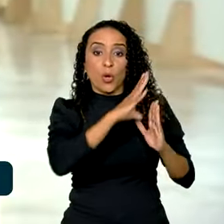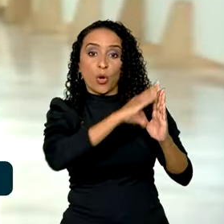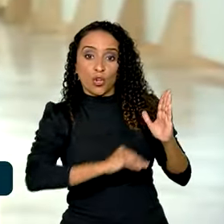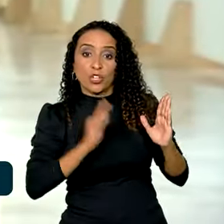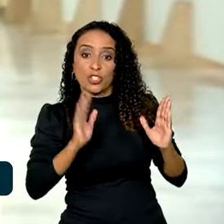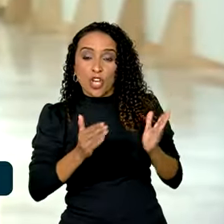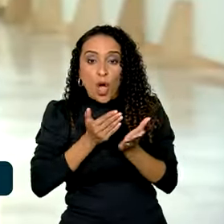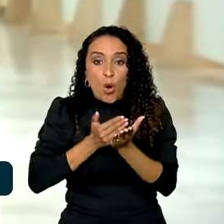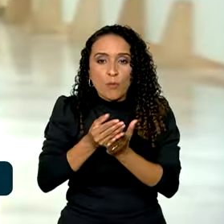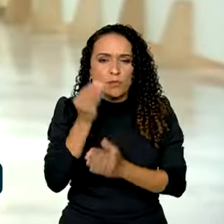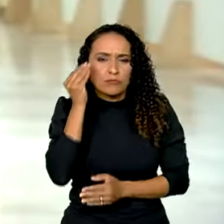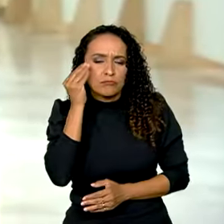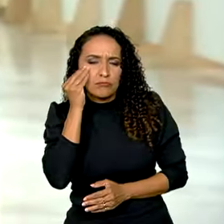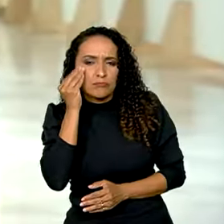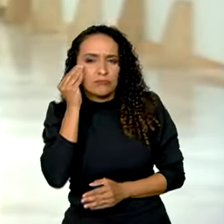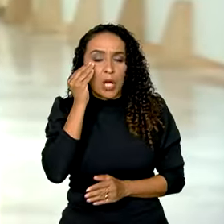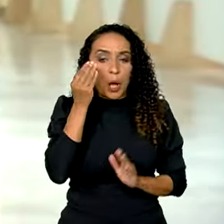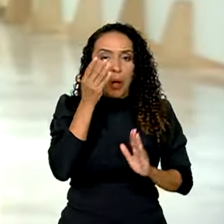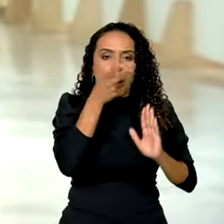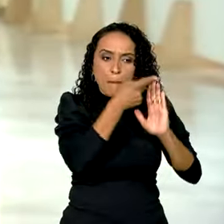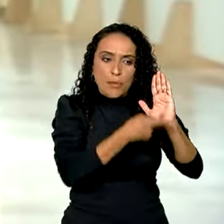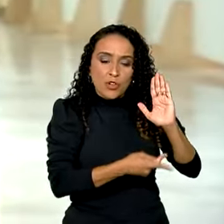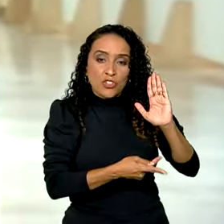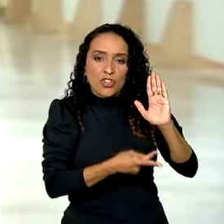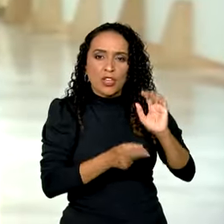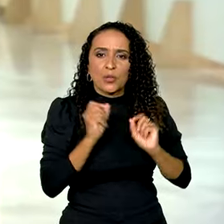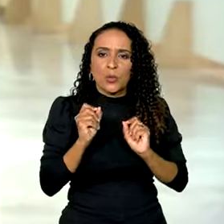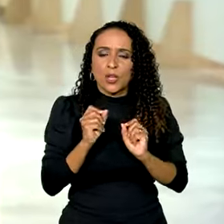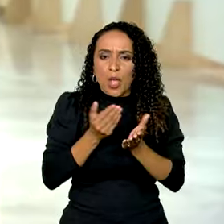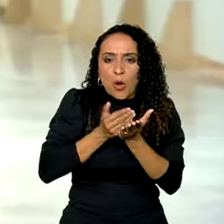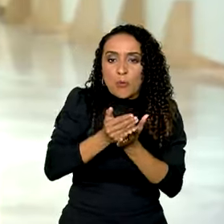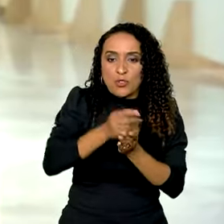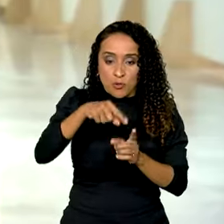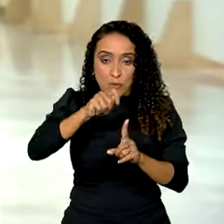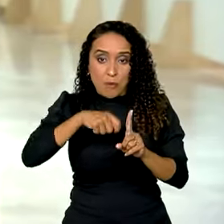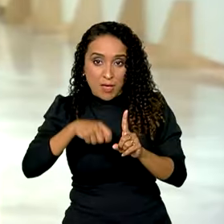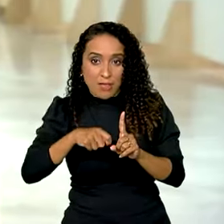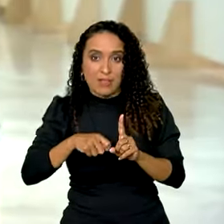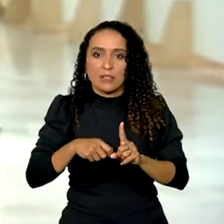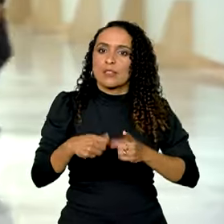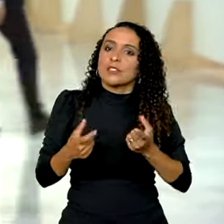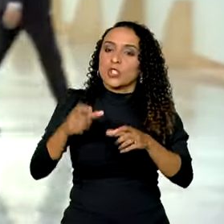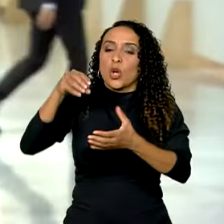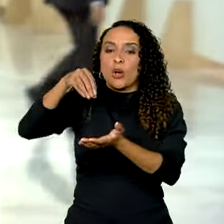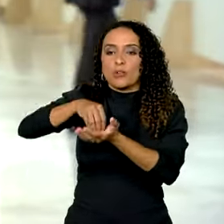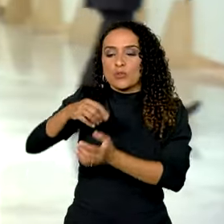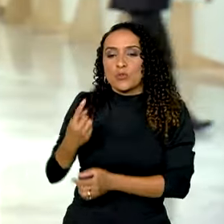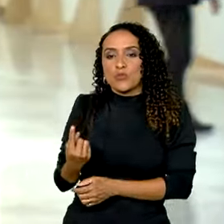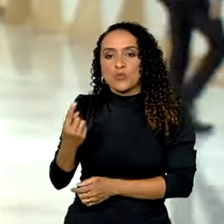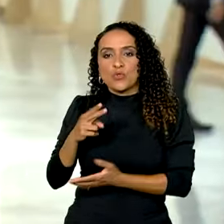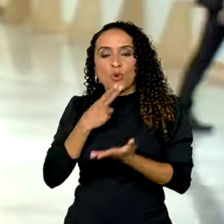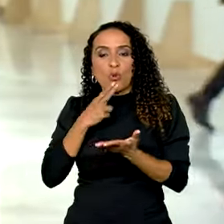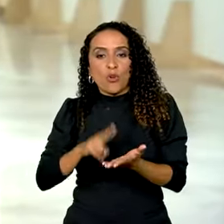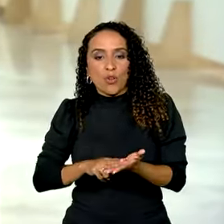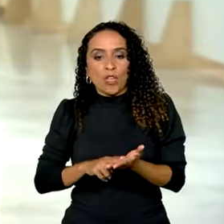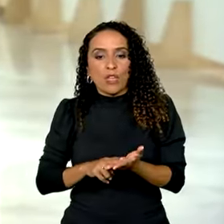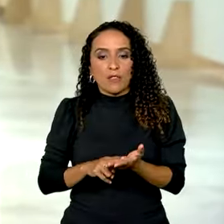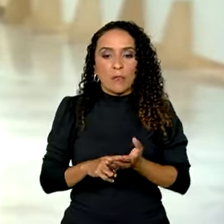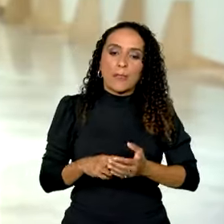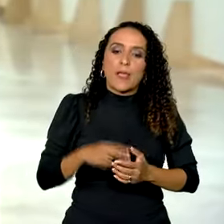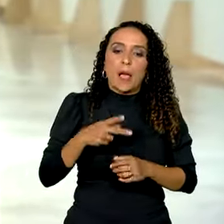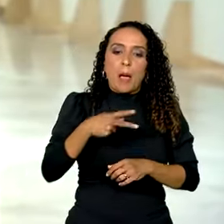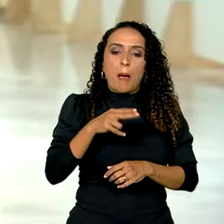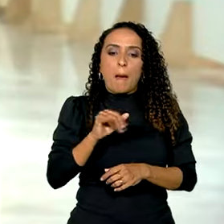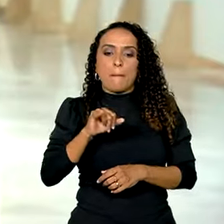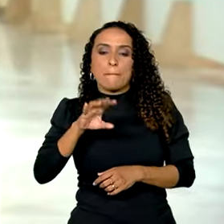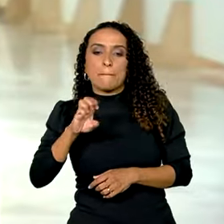começou a ser testado com um projeto piloto que teve início neste mês em uma unidade dos Correios na cidade de Peixe